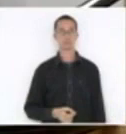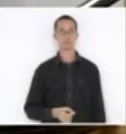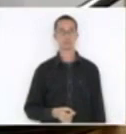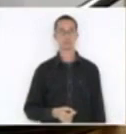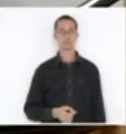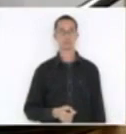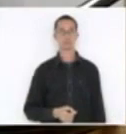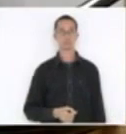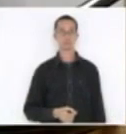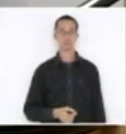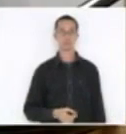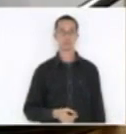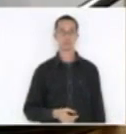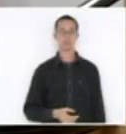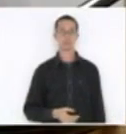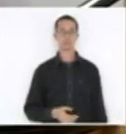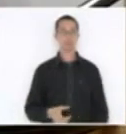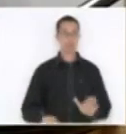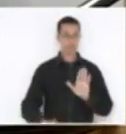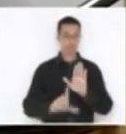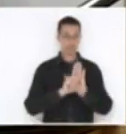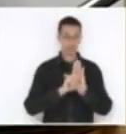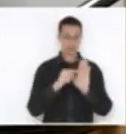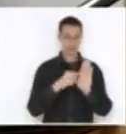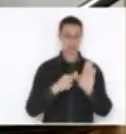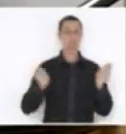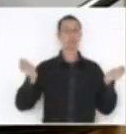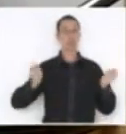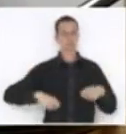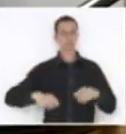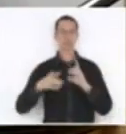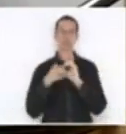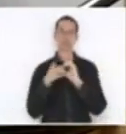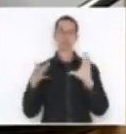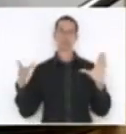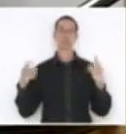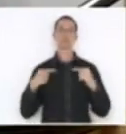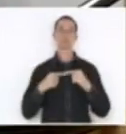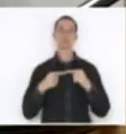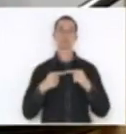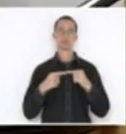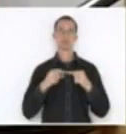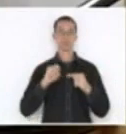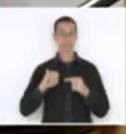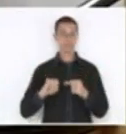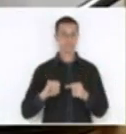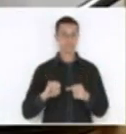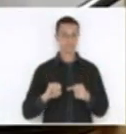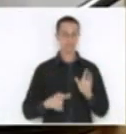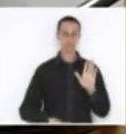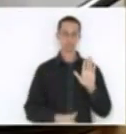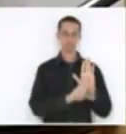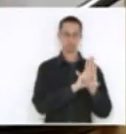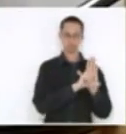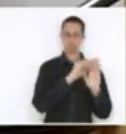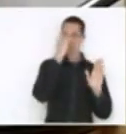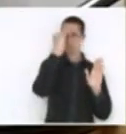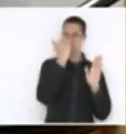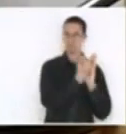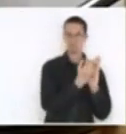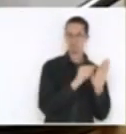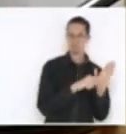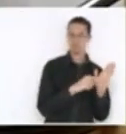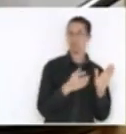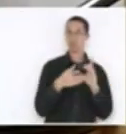possibilitar que a democracia seja implantada. Agora, se há lei e não há respeito à lei, não há